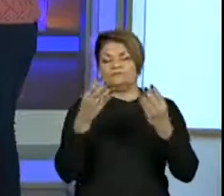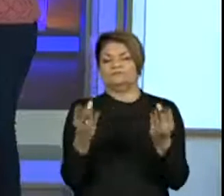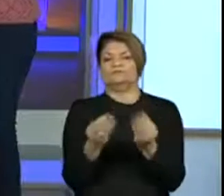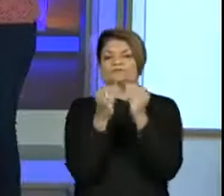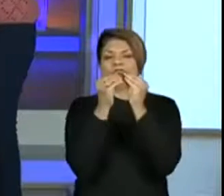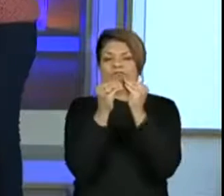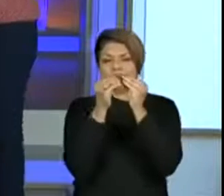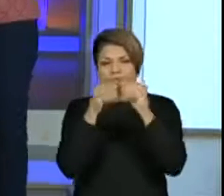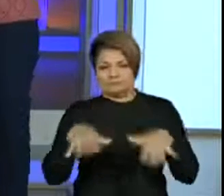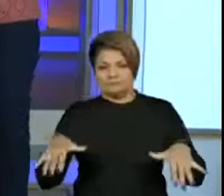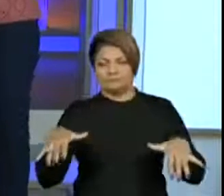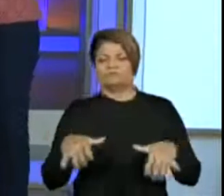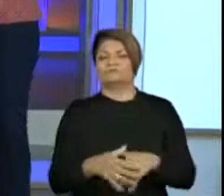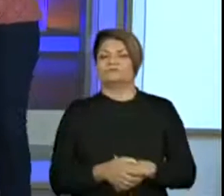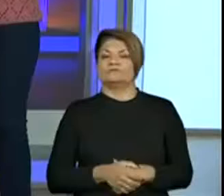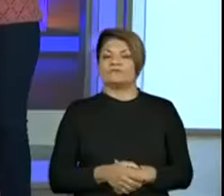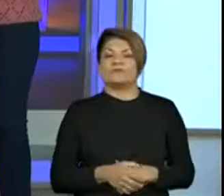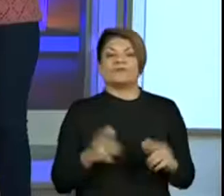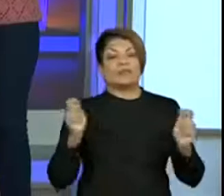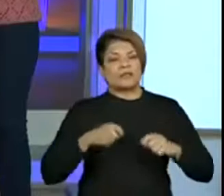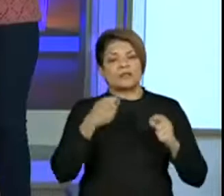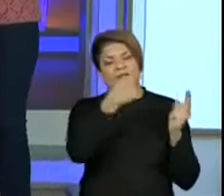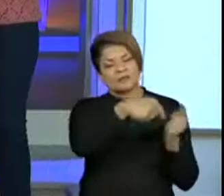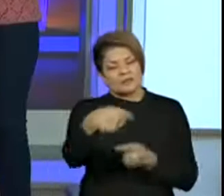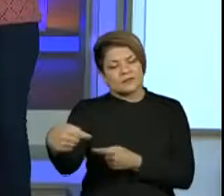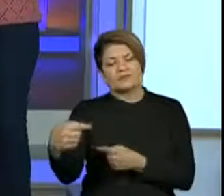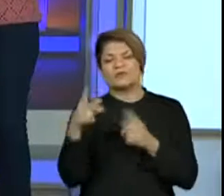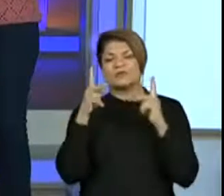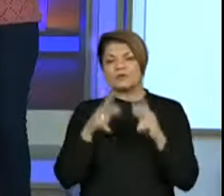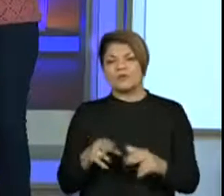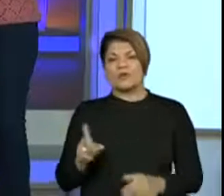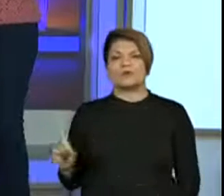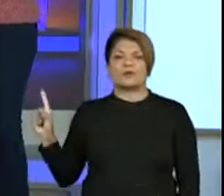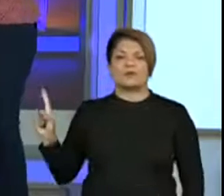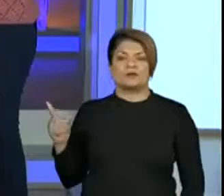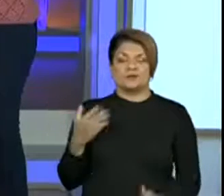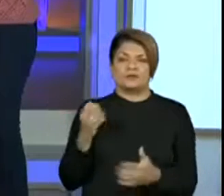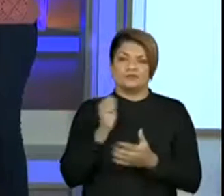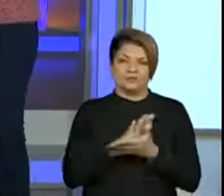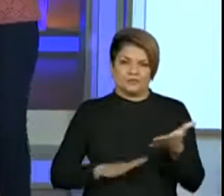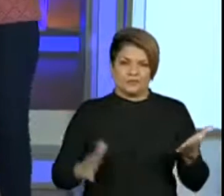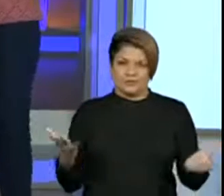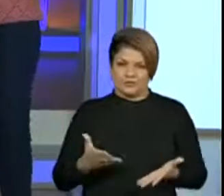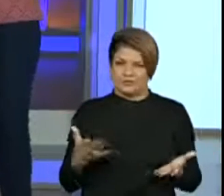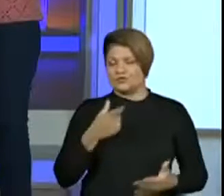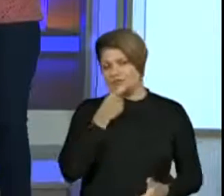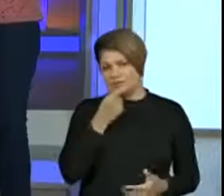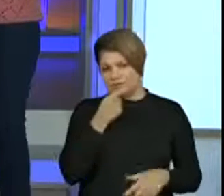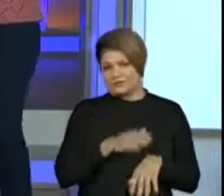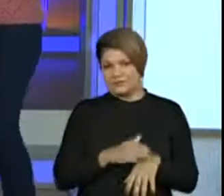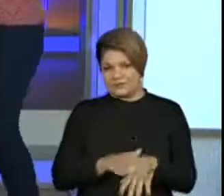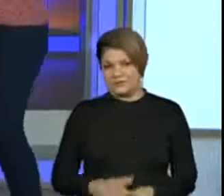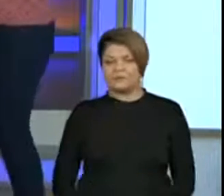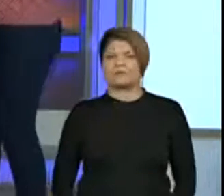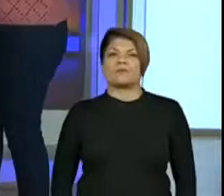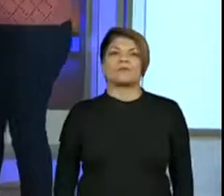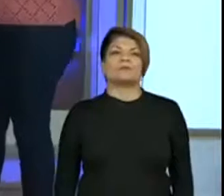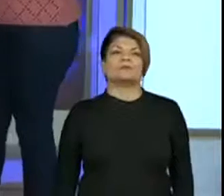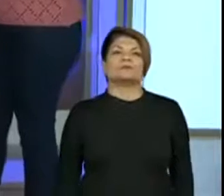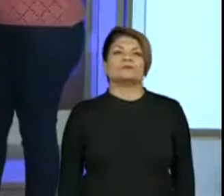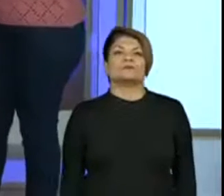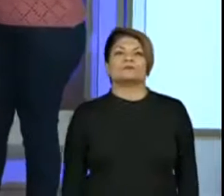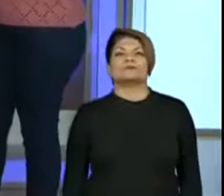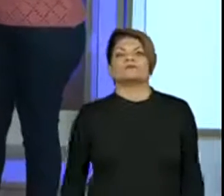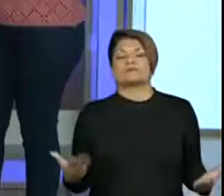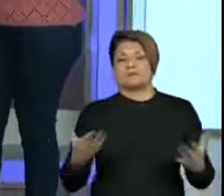decompondo, não é mesmo? Sim. Lançando desafios, assim como os meninos fizeram aqui na nossa atividade de hoje. Tá bom? Então vamos deixar aí